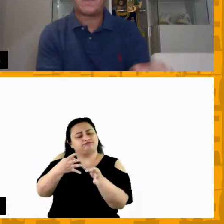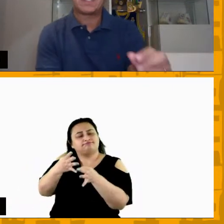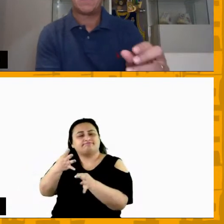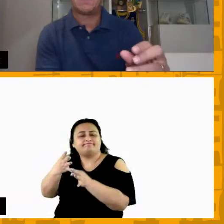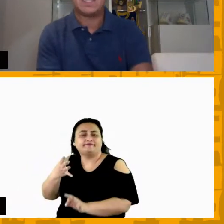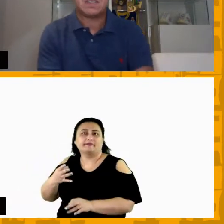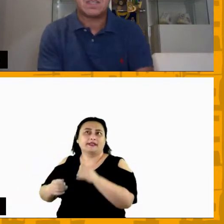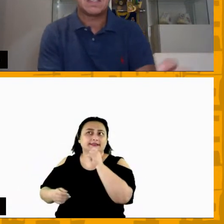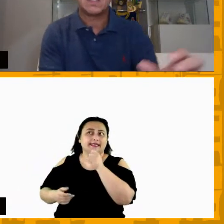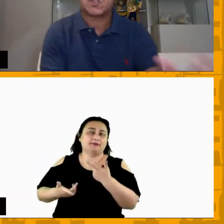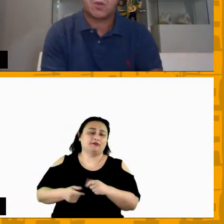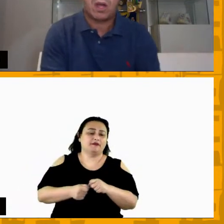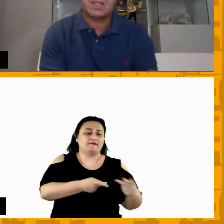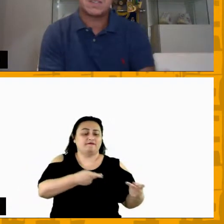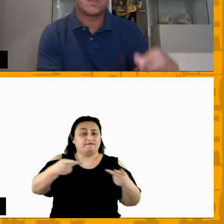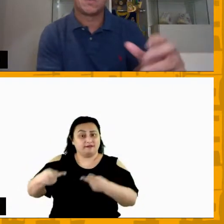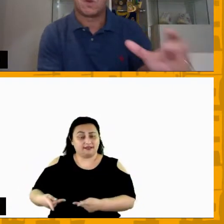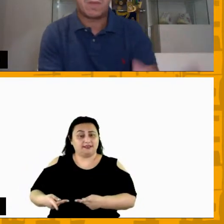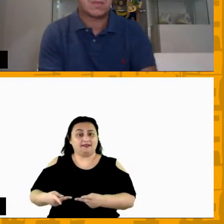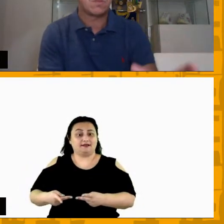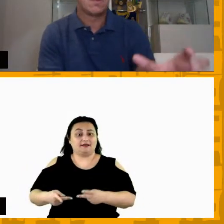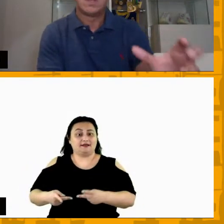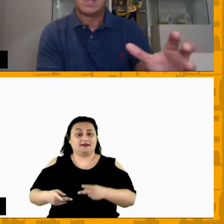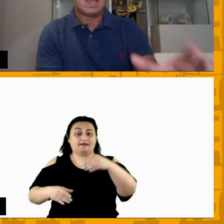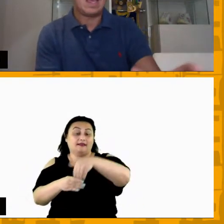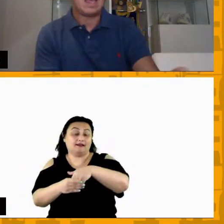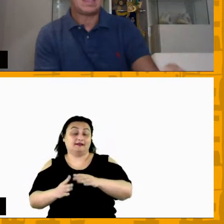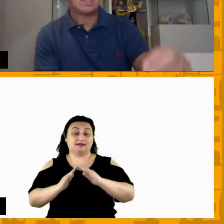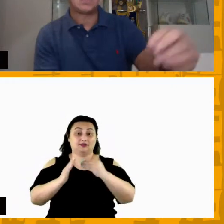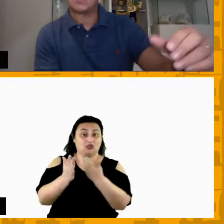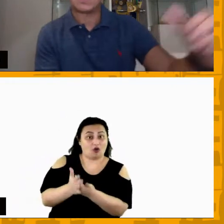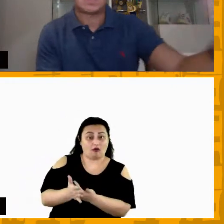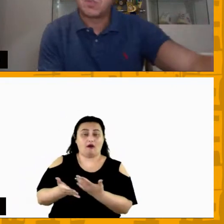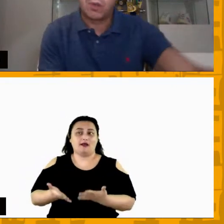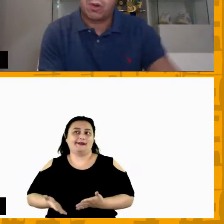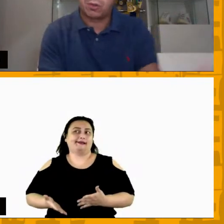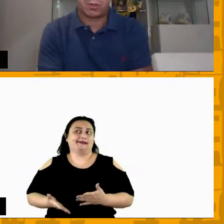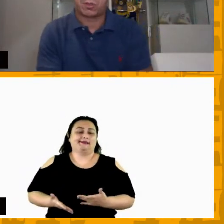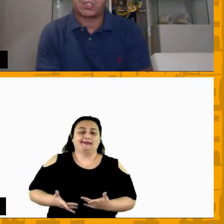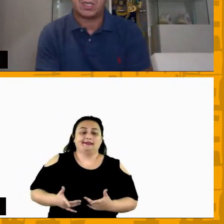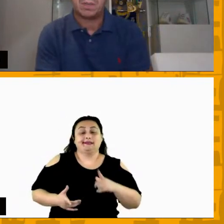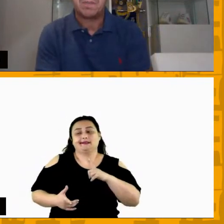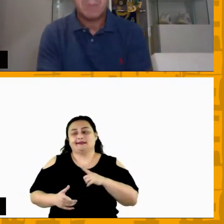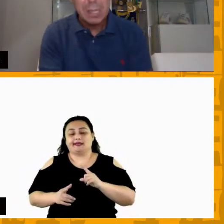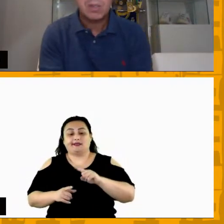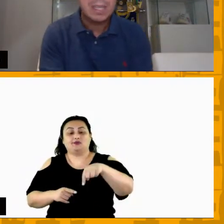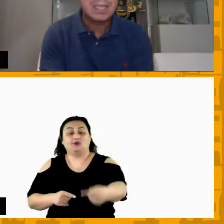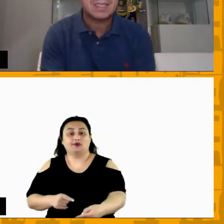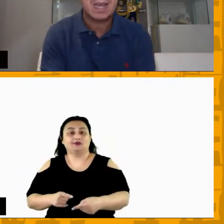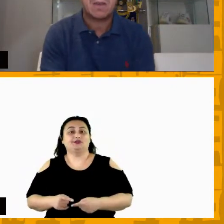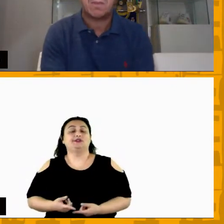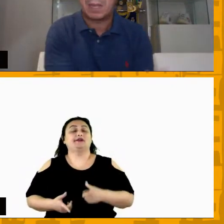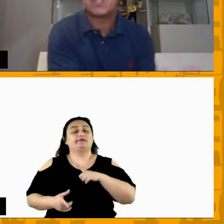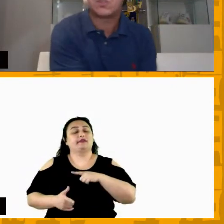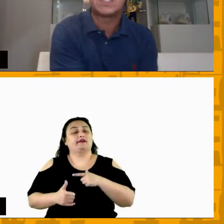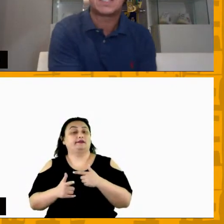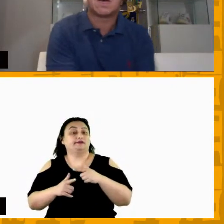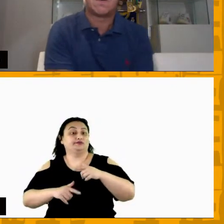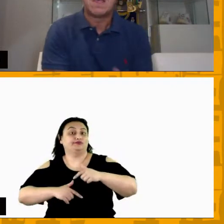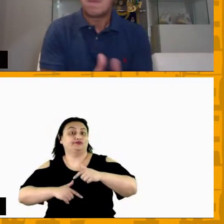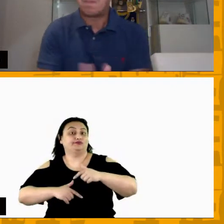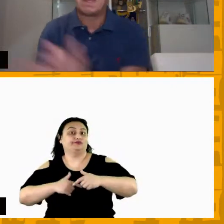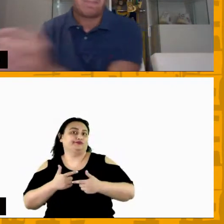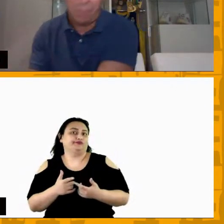nós vamos ter que fazer visitas em escolas em um momento que às vezes nós temos jogo no outro dia mas isso é necessário pela